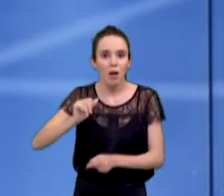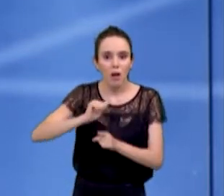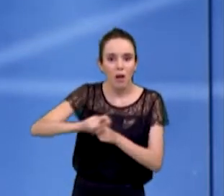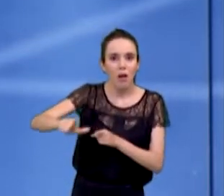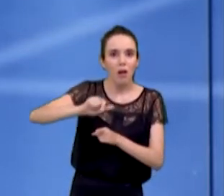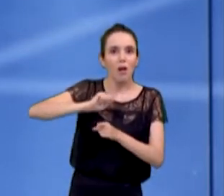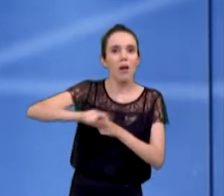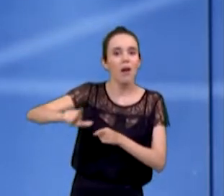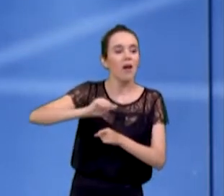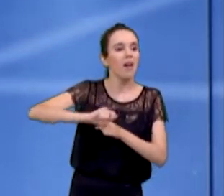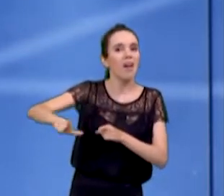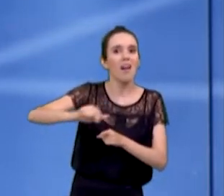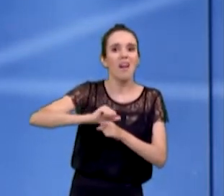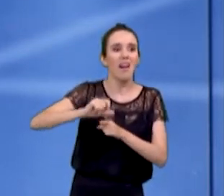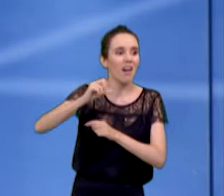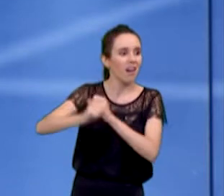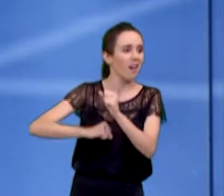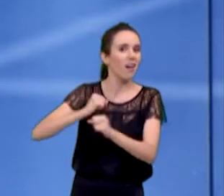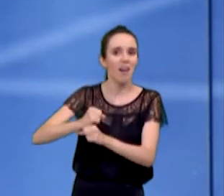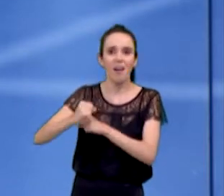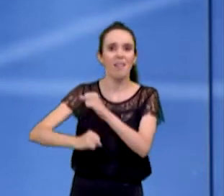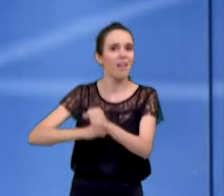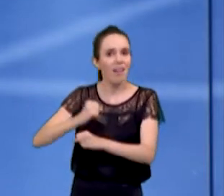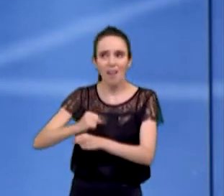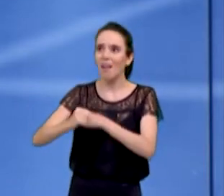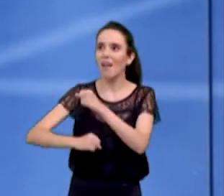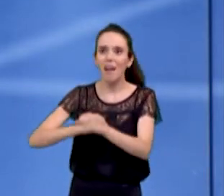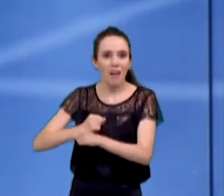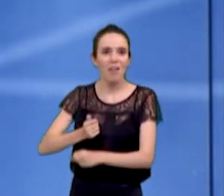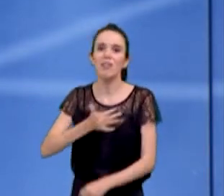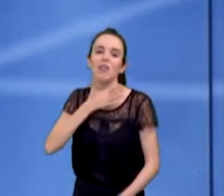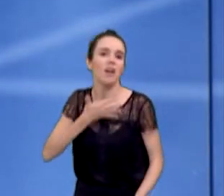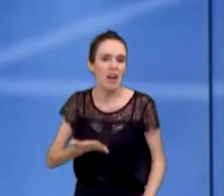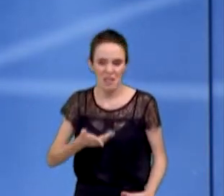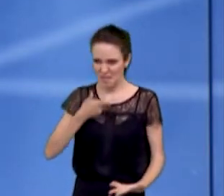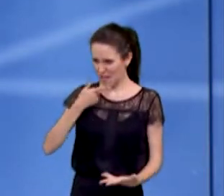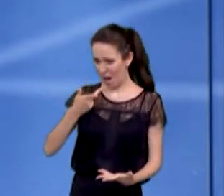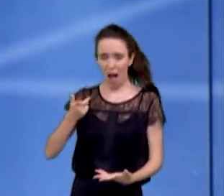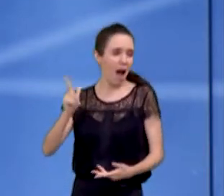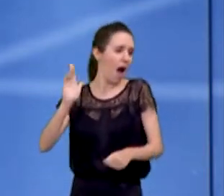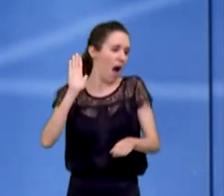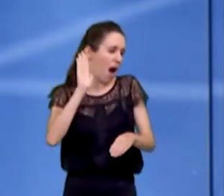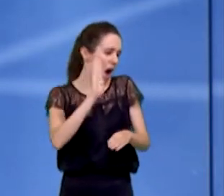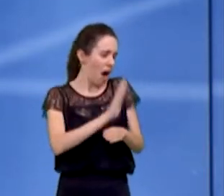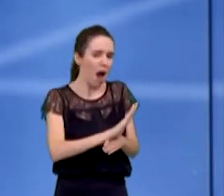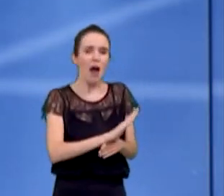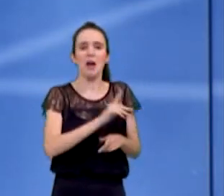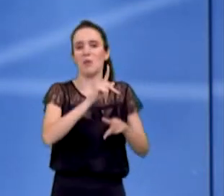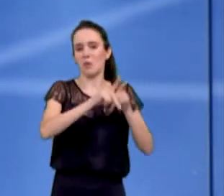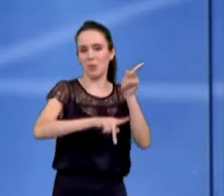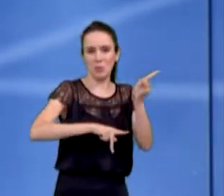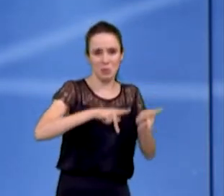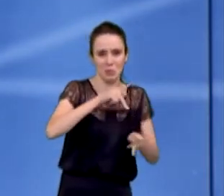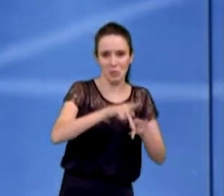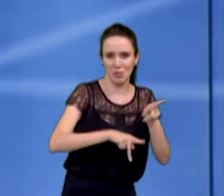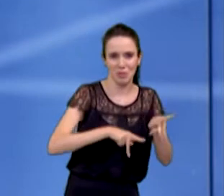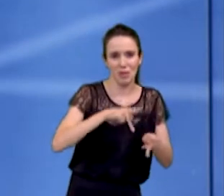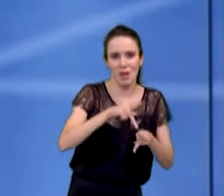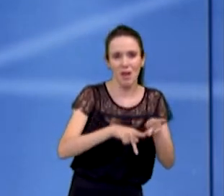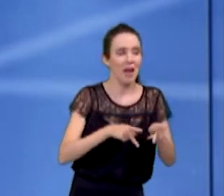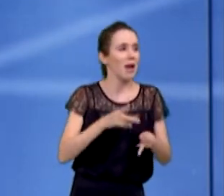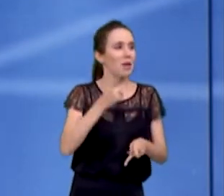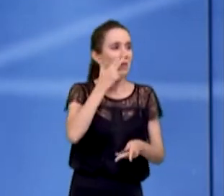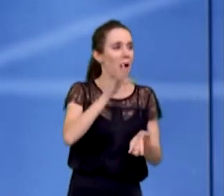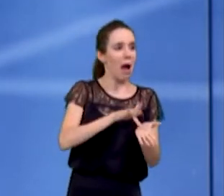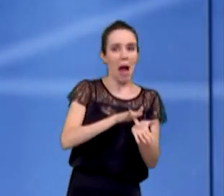Instituto. Isso não é cuidar das pessoas. Não adianta vir com retórica, com questões aqui, colocando, desviando o